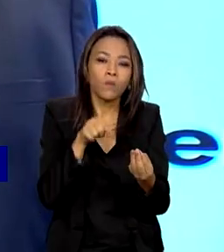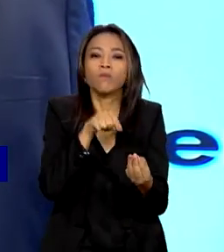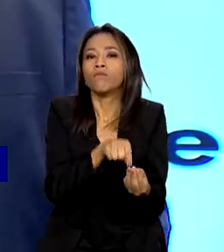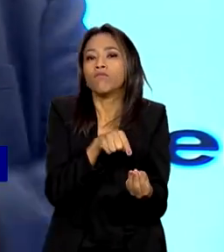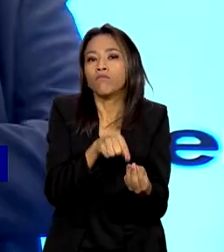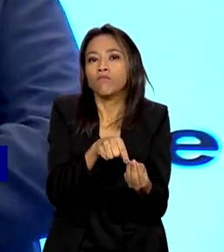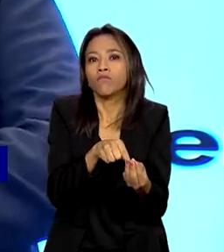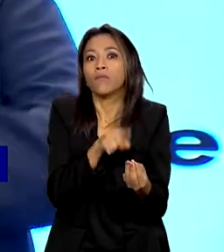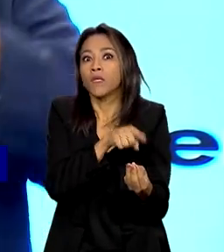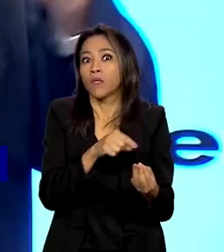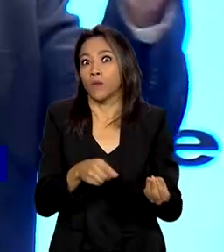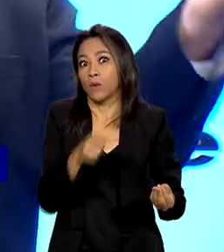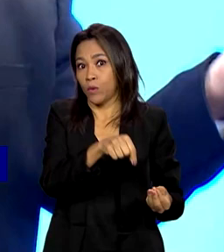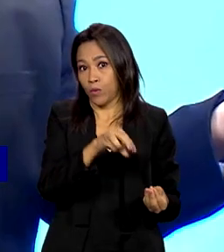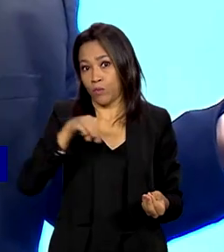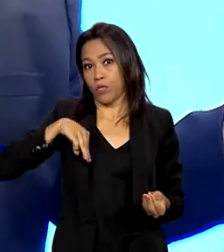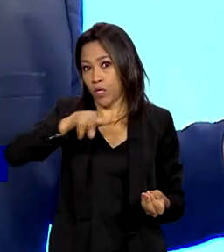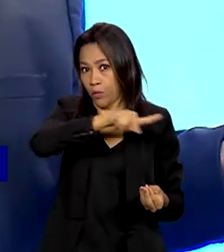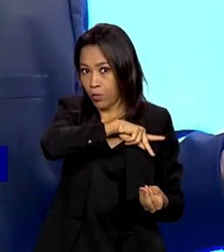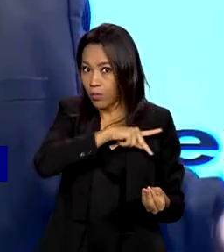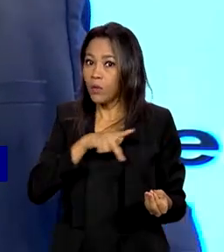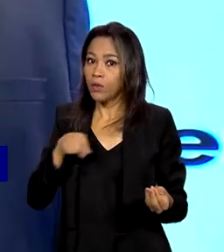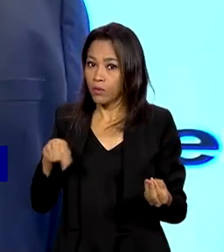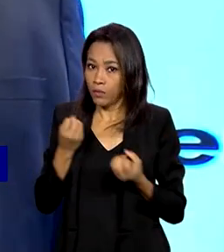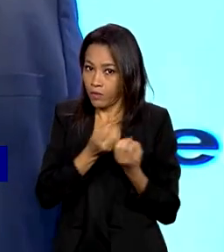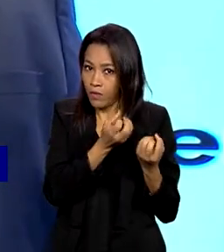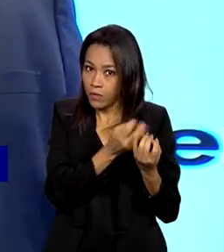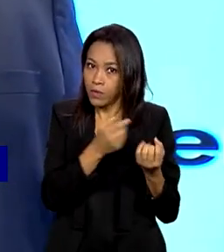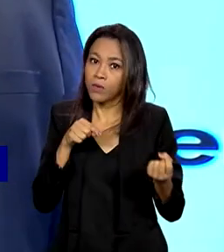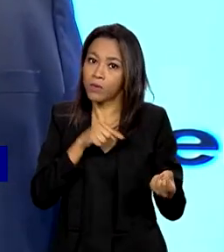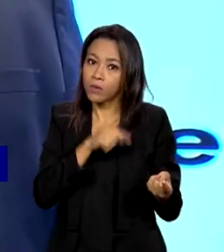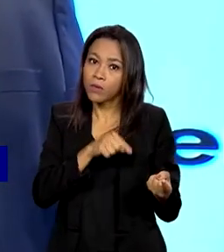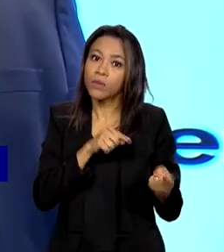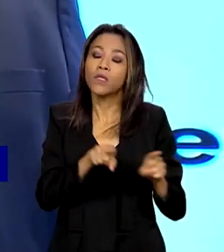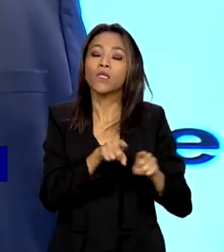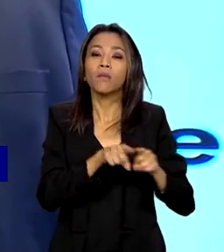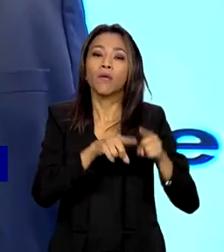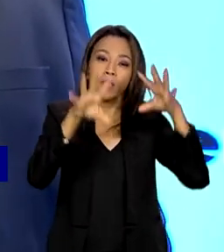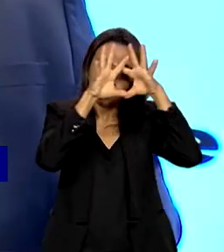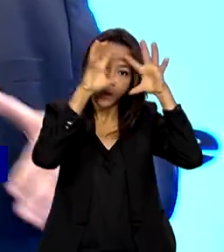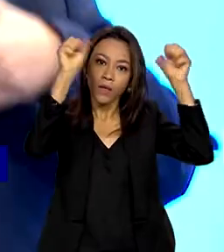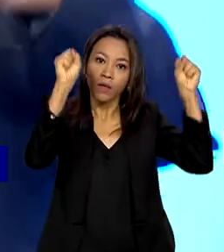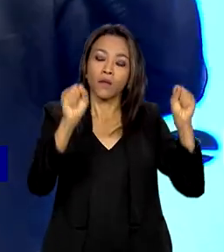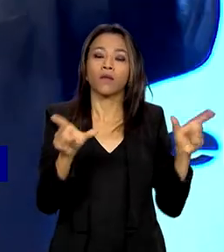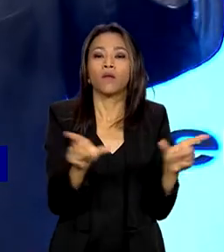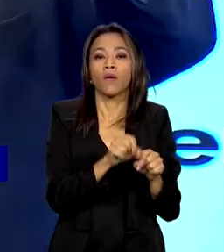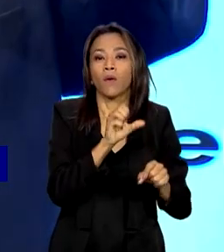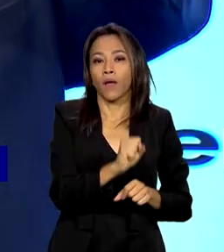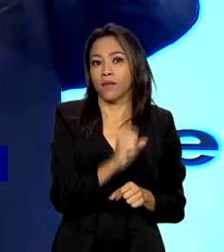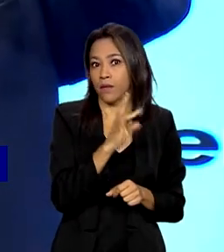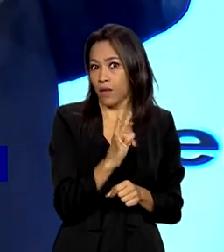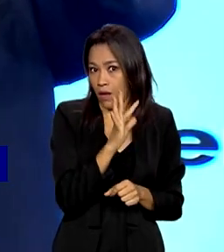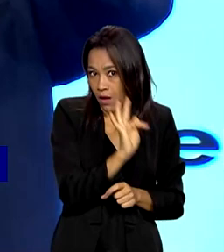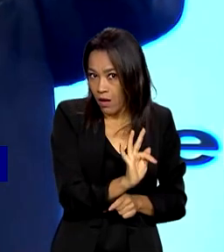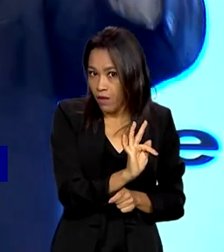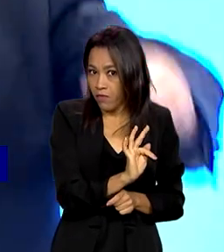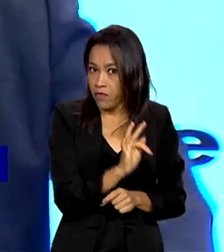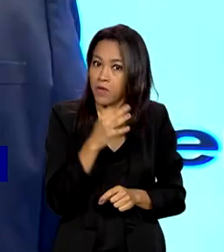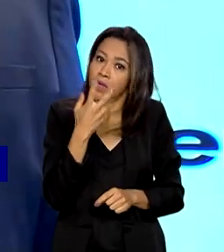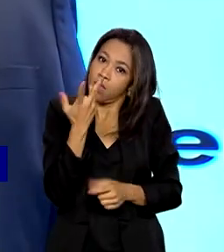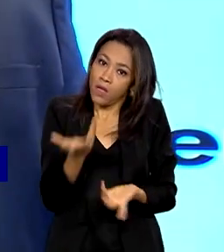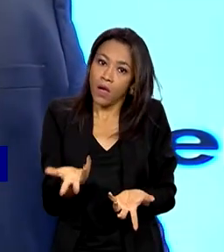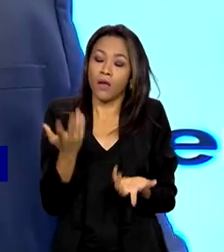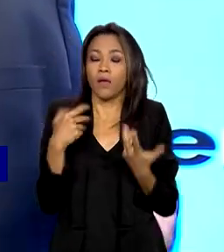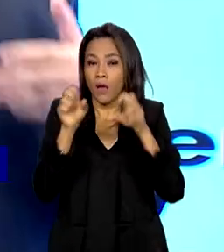do Ministério Público e do relator dos inquéritos, no Supremo, o ministro Alexandre. E aí cabe ao sistema de justiça